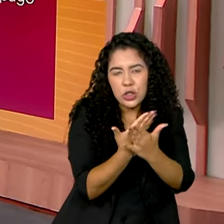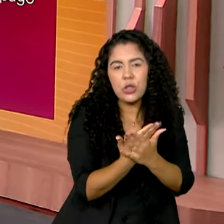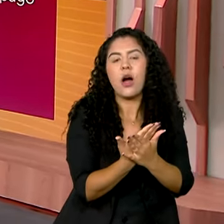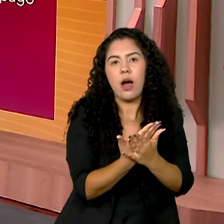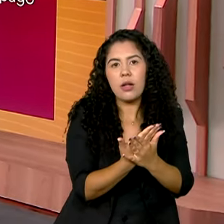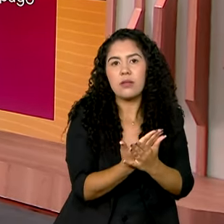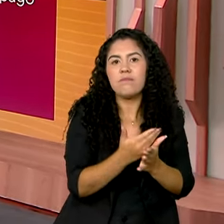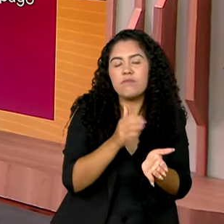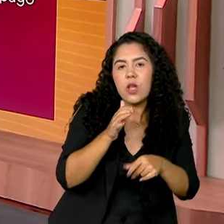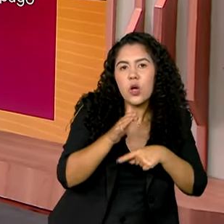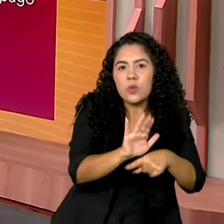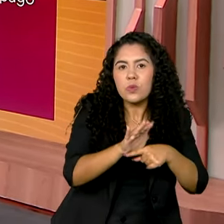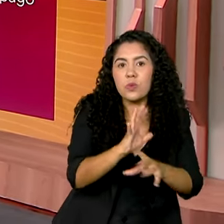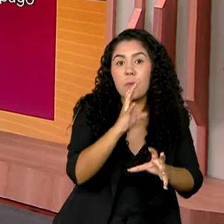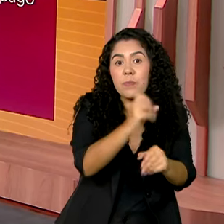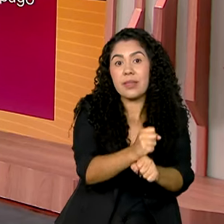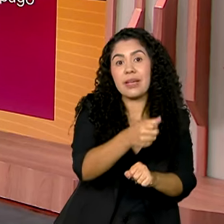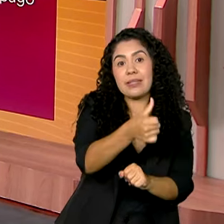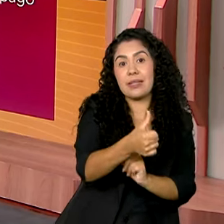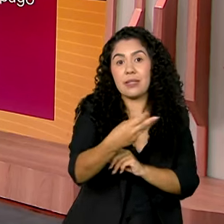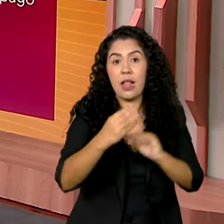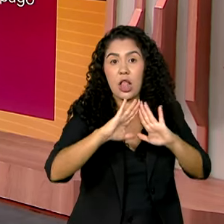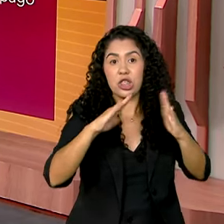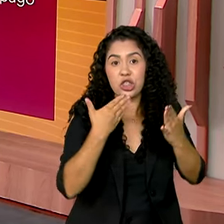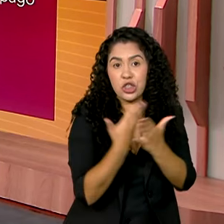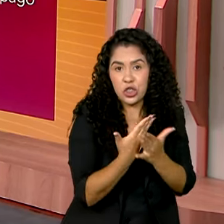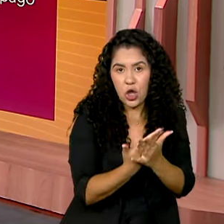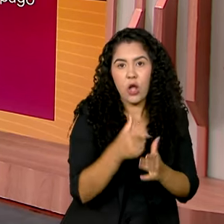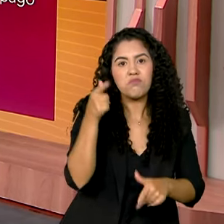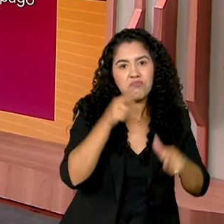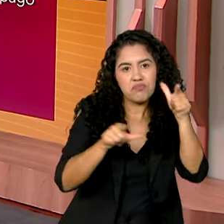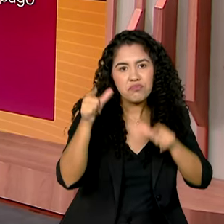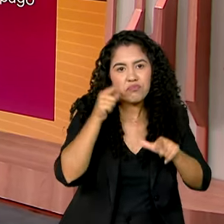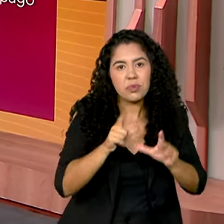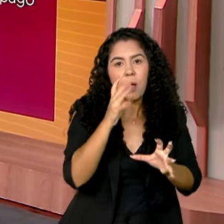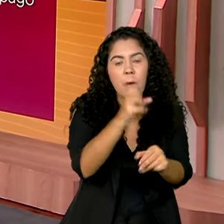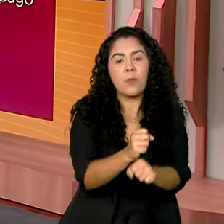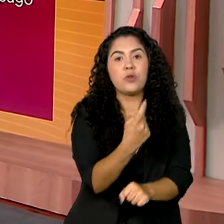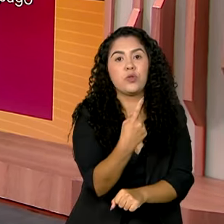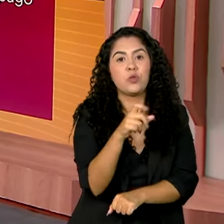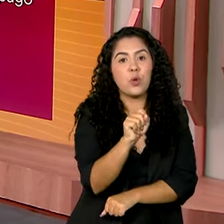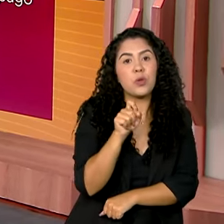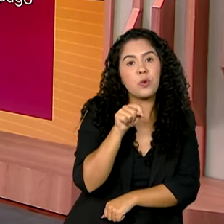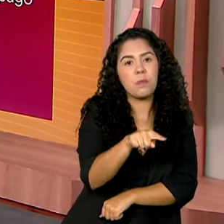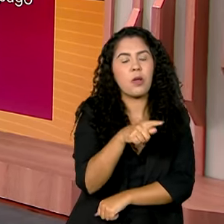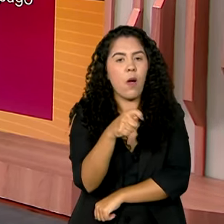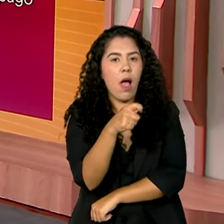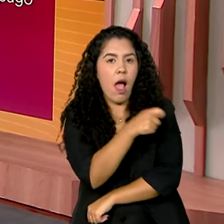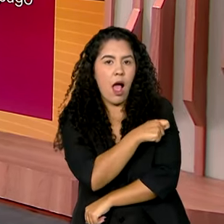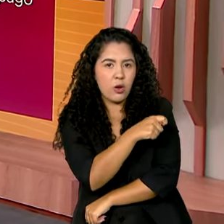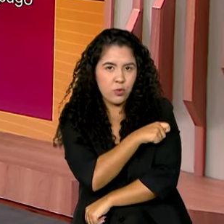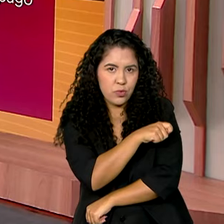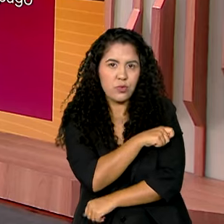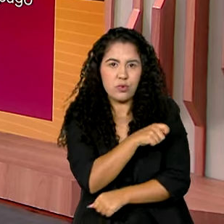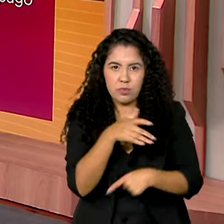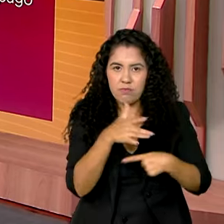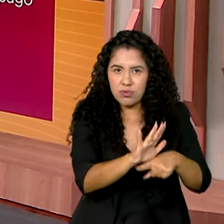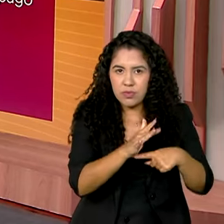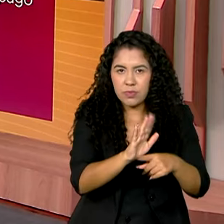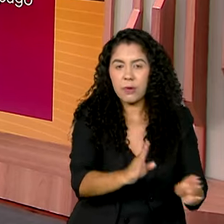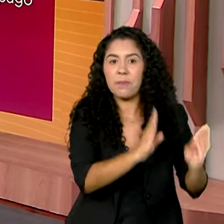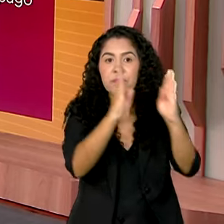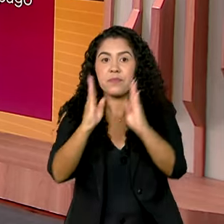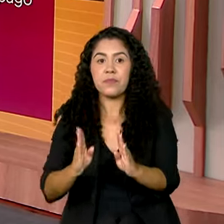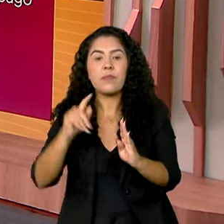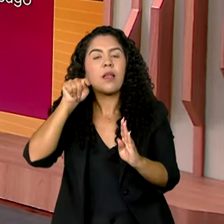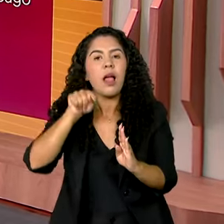na merenda de 63 escolas, beneficiando aí 18 mil e 600 estudantes. E o